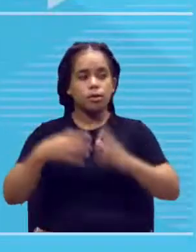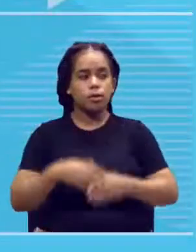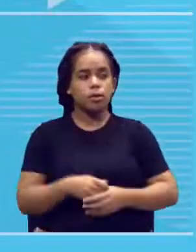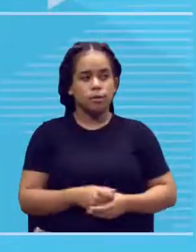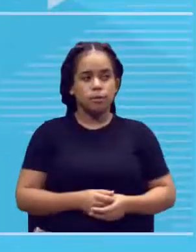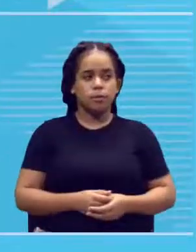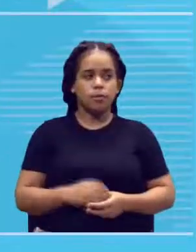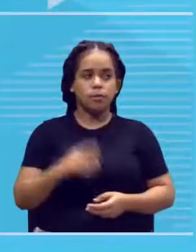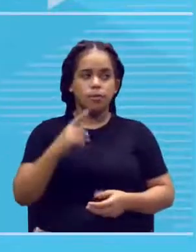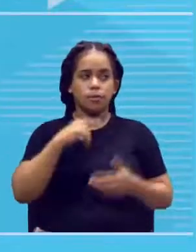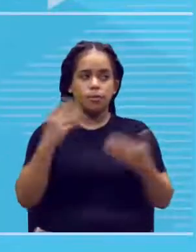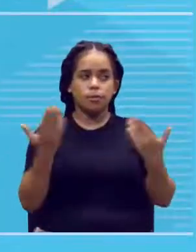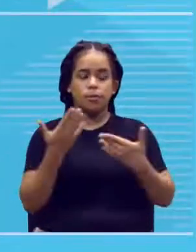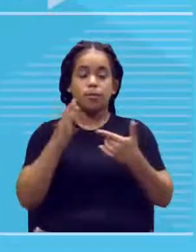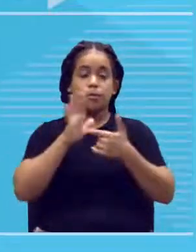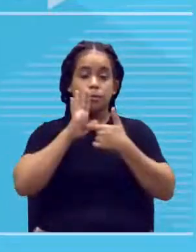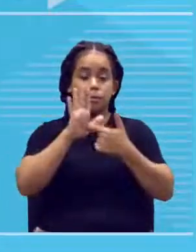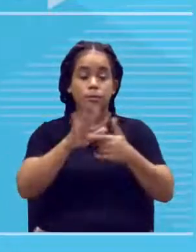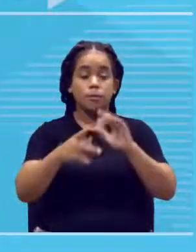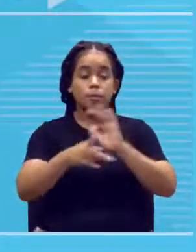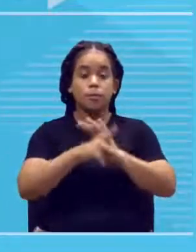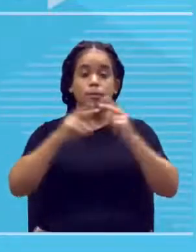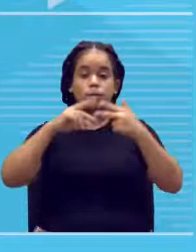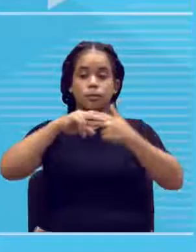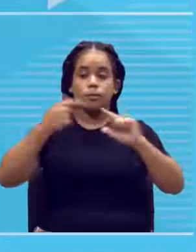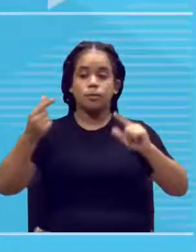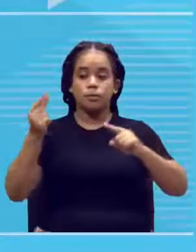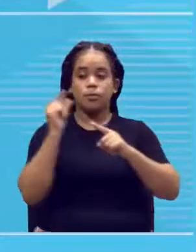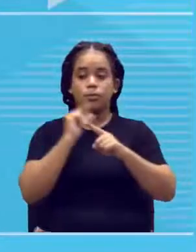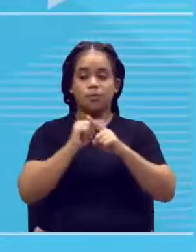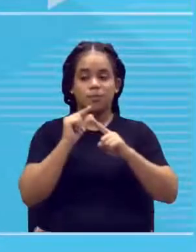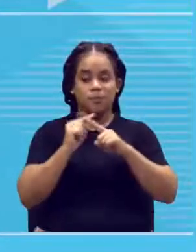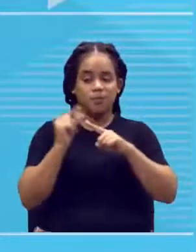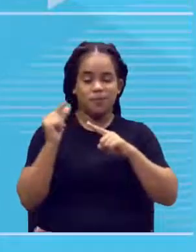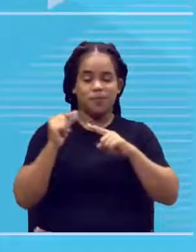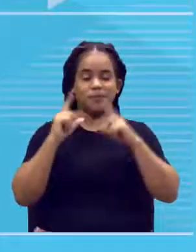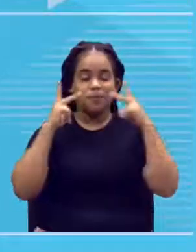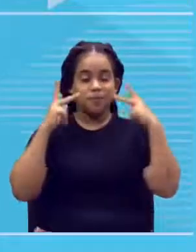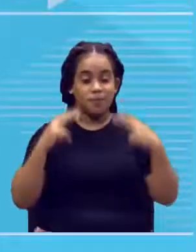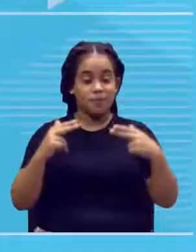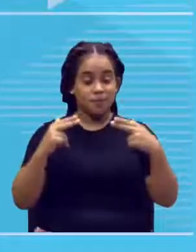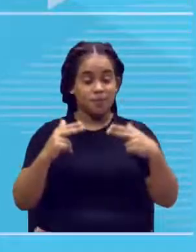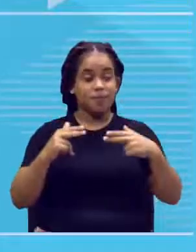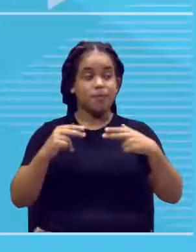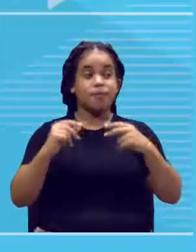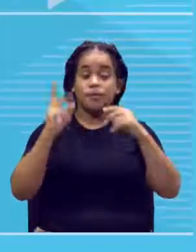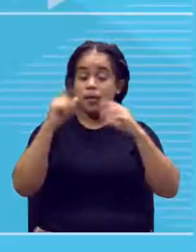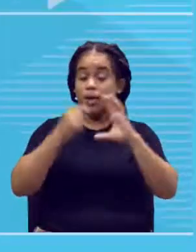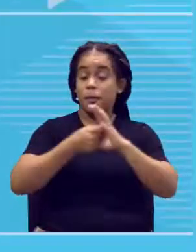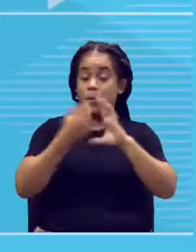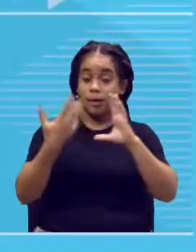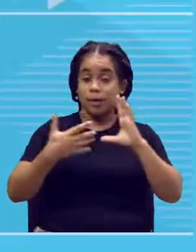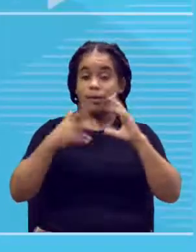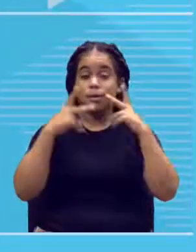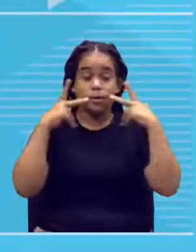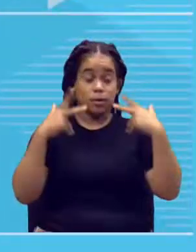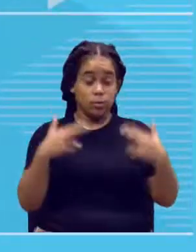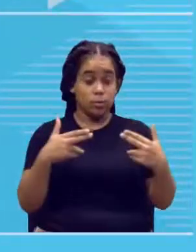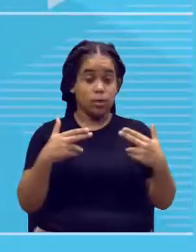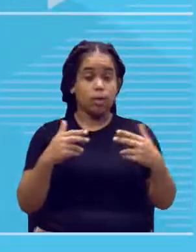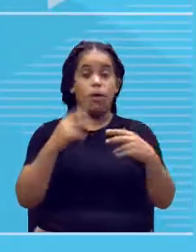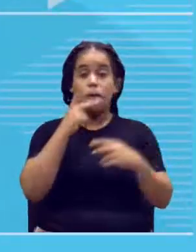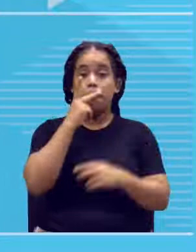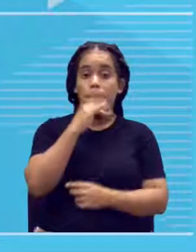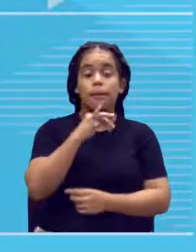Aqui, a gente está mostrando que esses genes são iguais. Então, a característica se manifesta de forma igual, tanto no